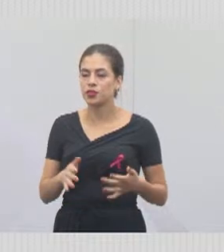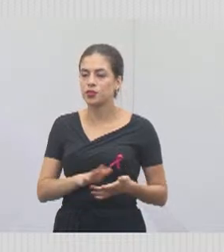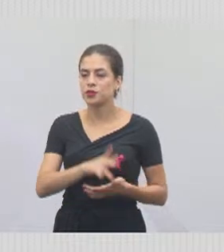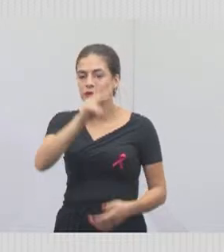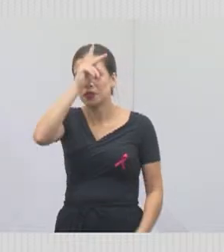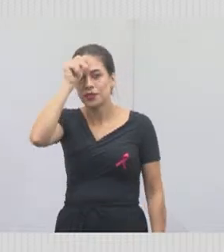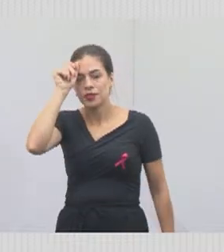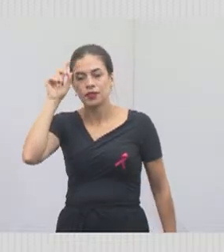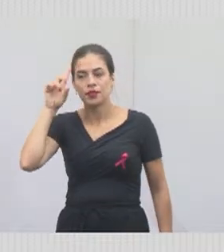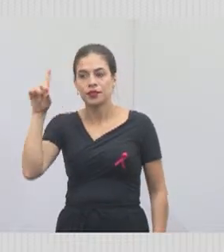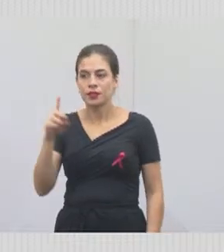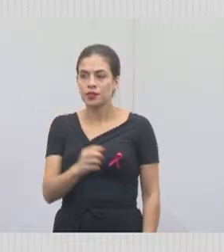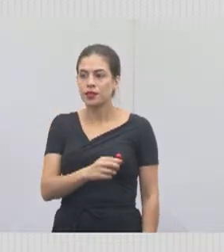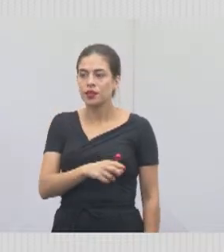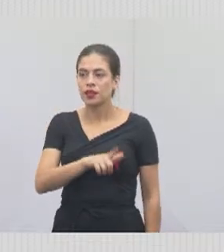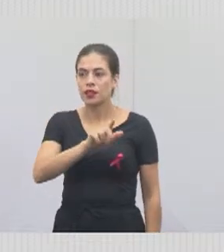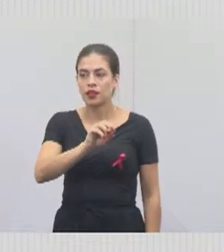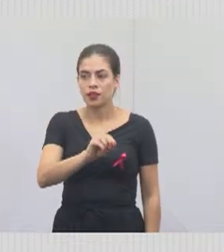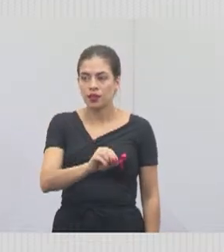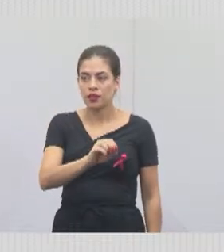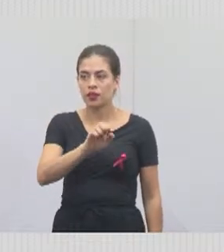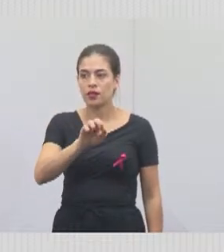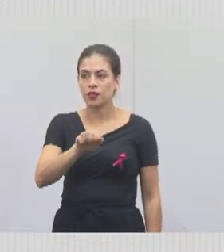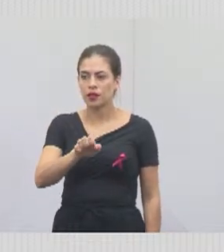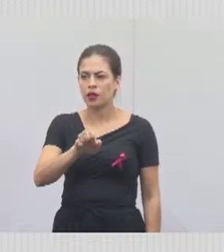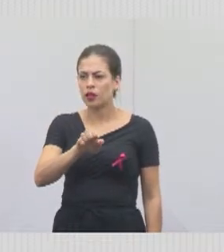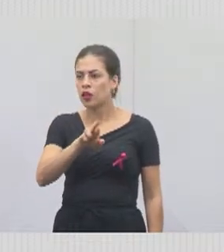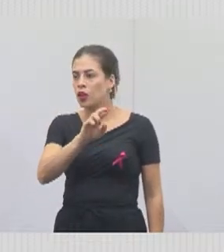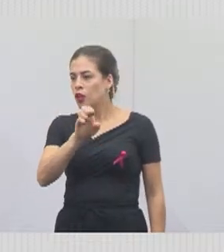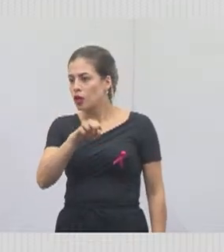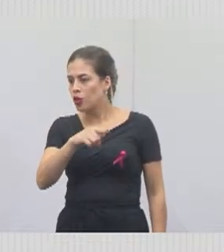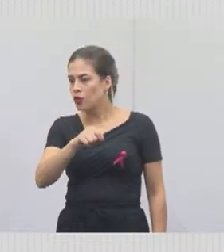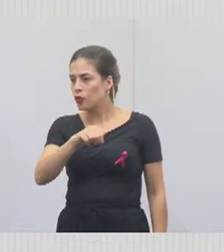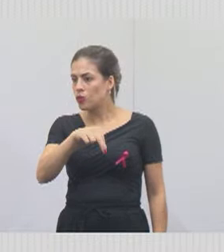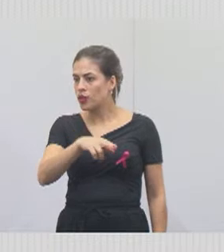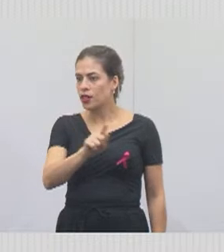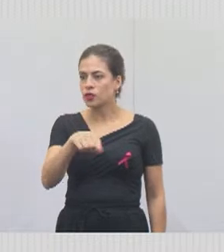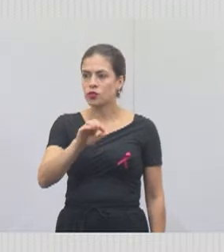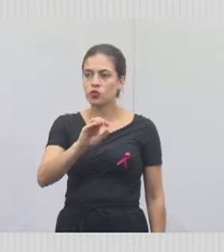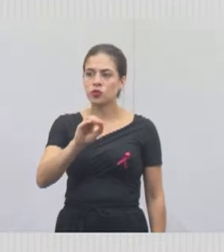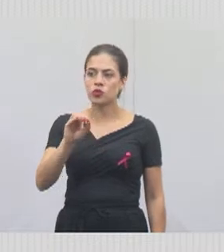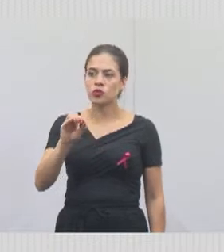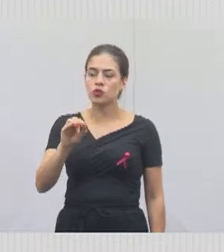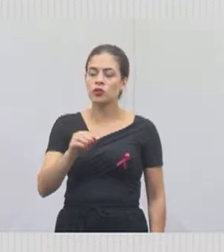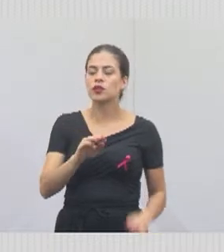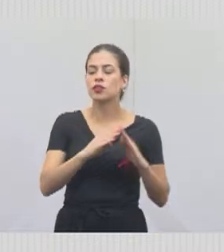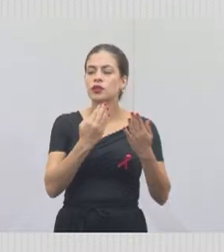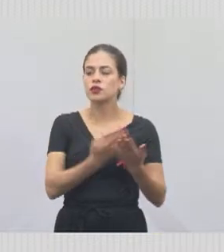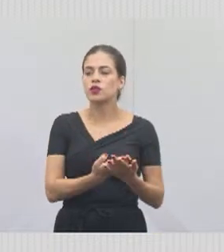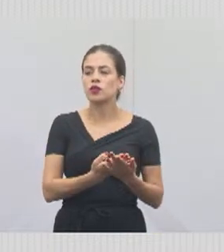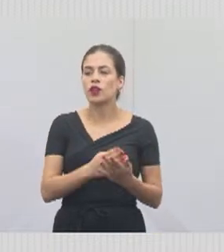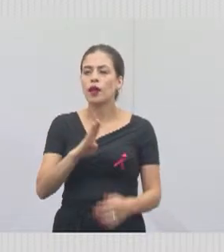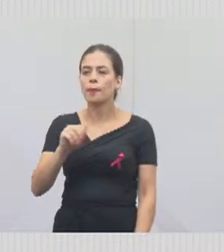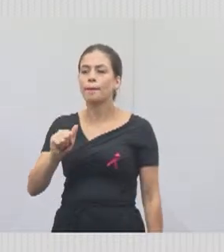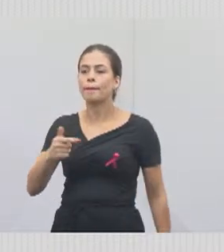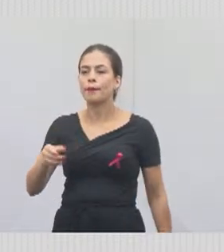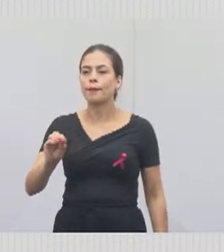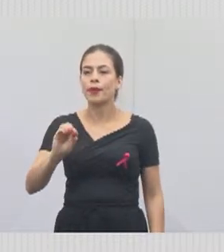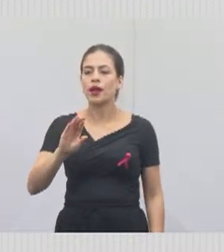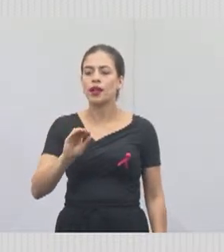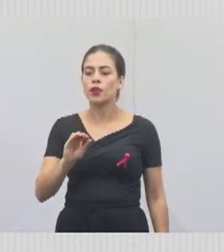e Cavallini da escola Barão de Jacareí. Então, parabéns aos dois que puderam